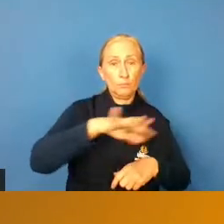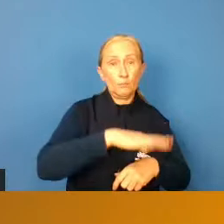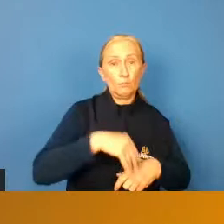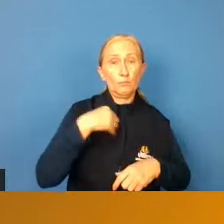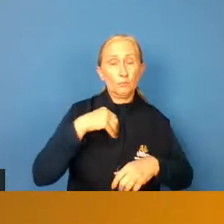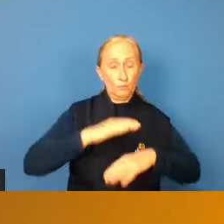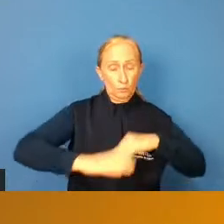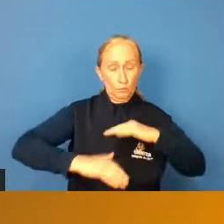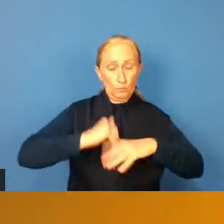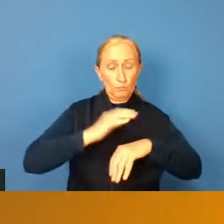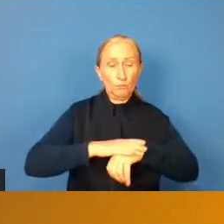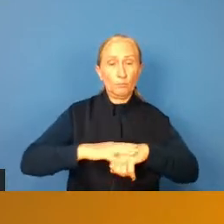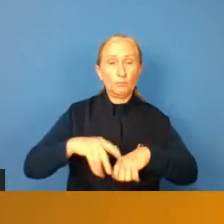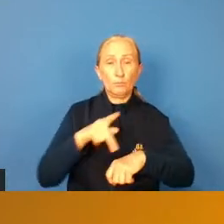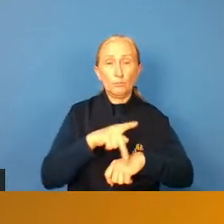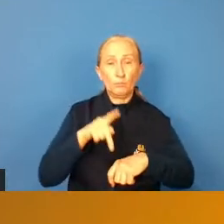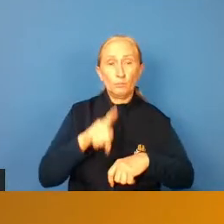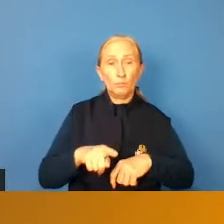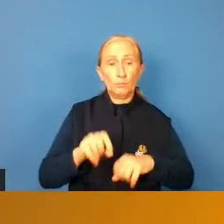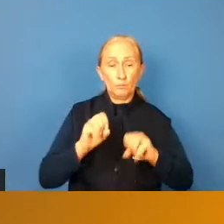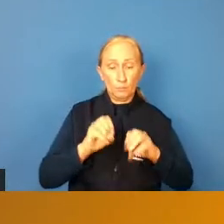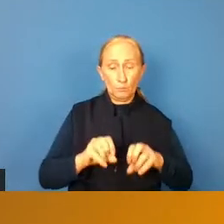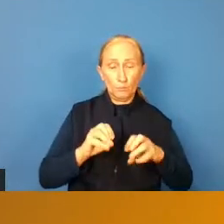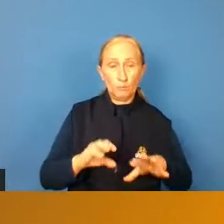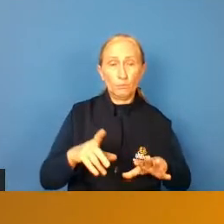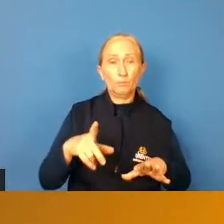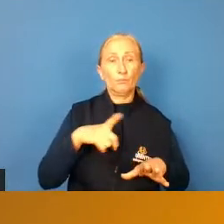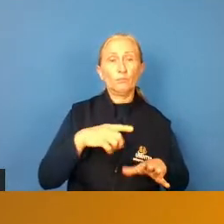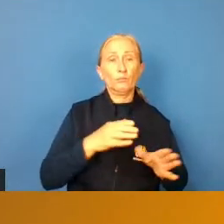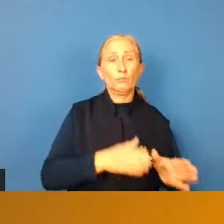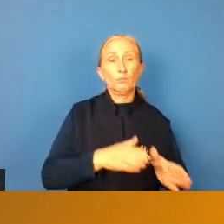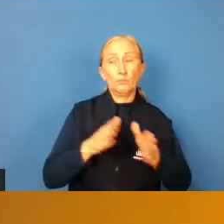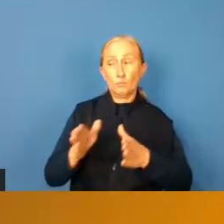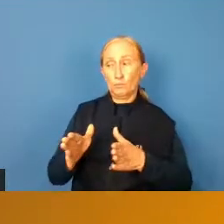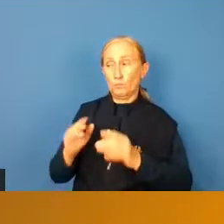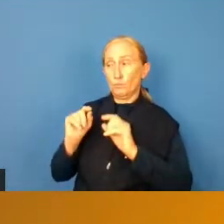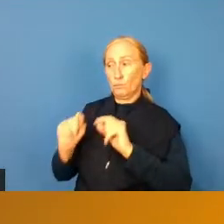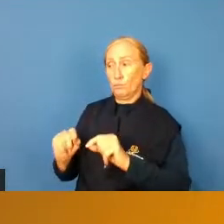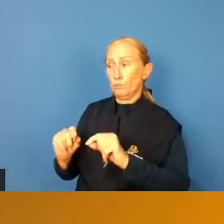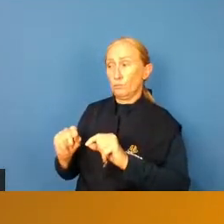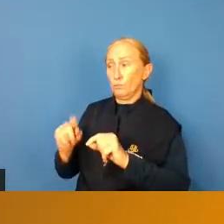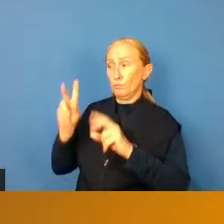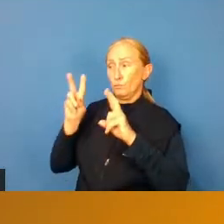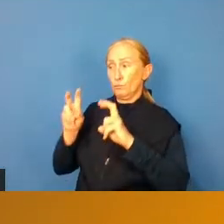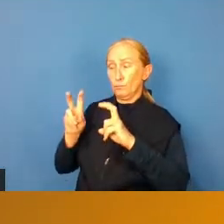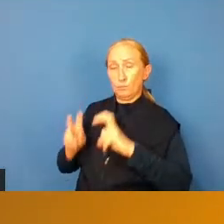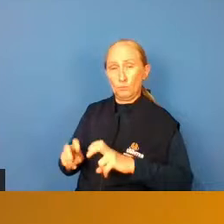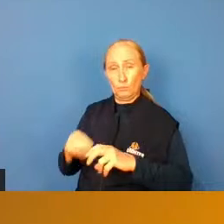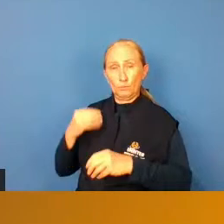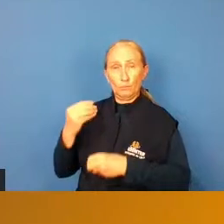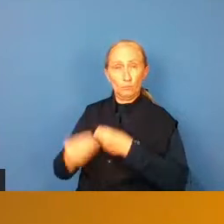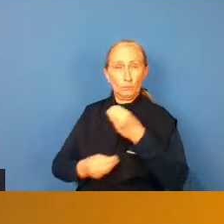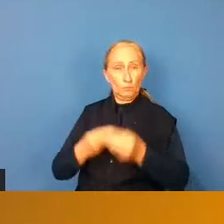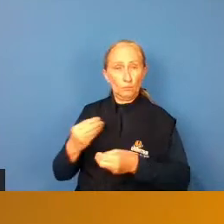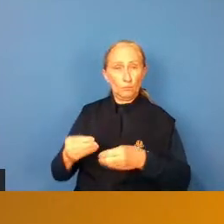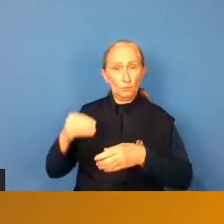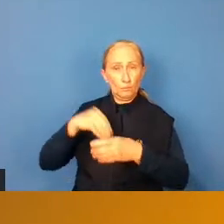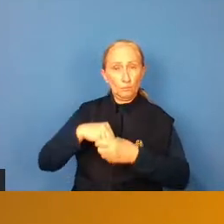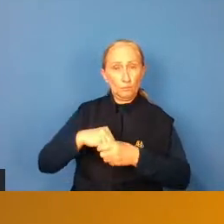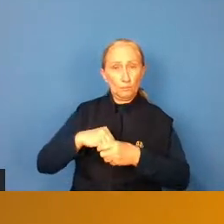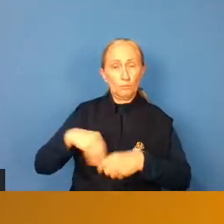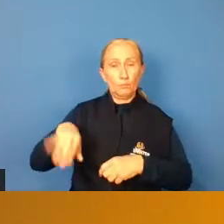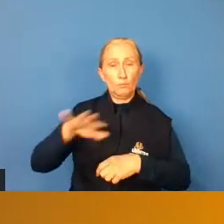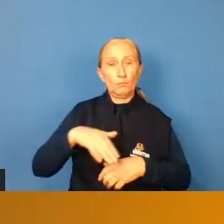como professores também de educação física escolar, nós devemos abordar esses temas dentro das